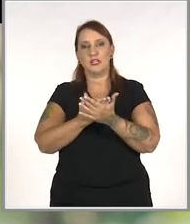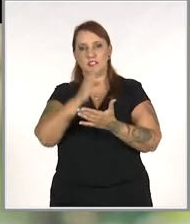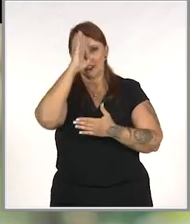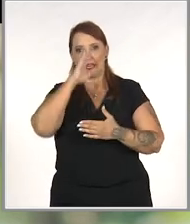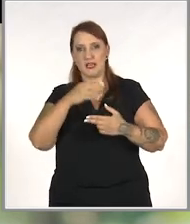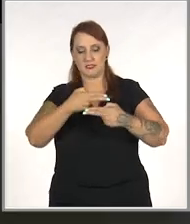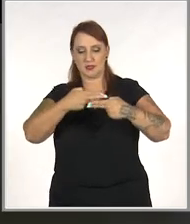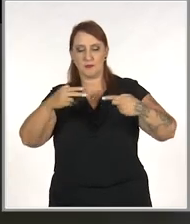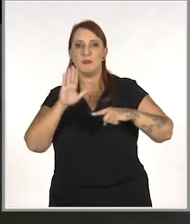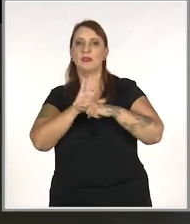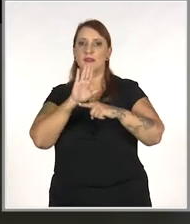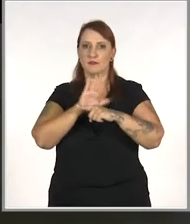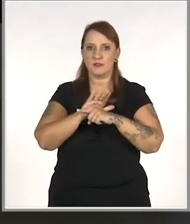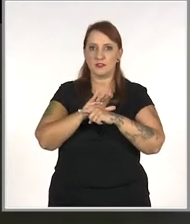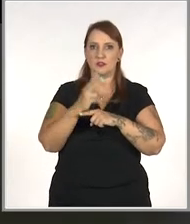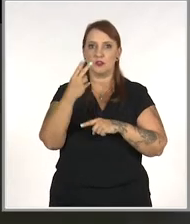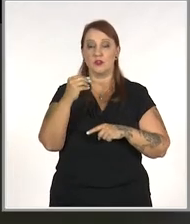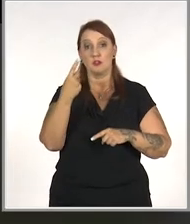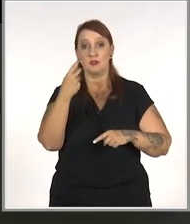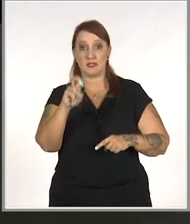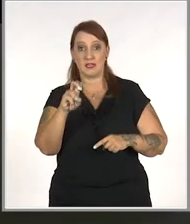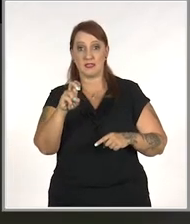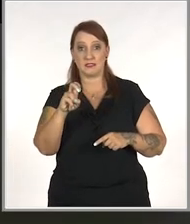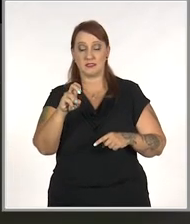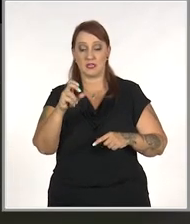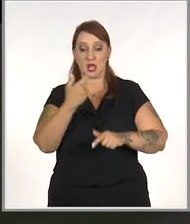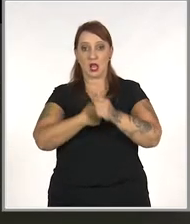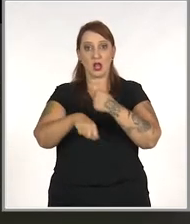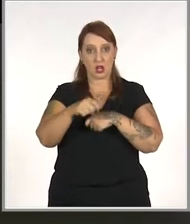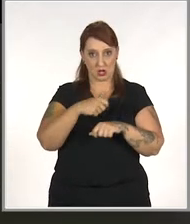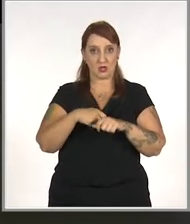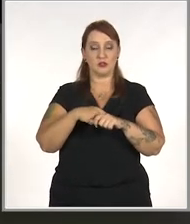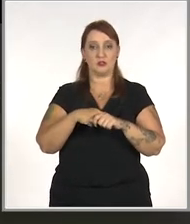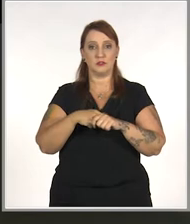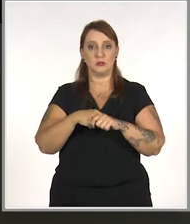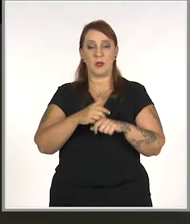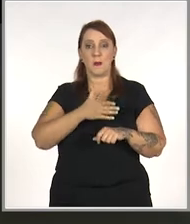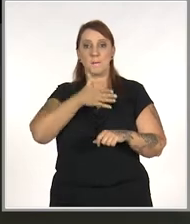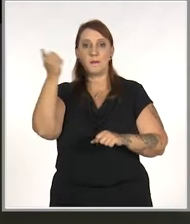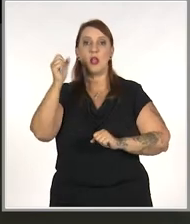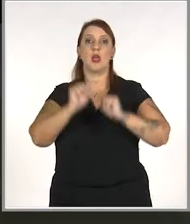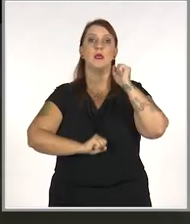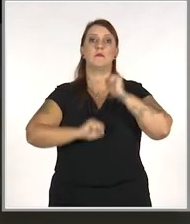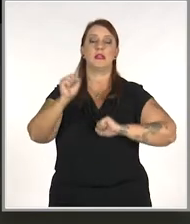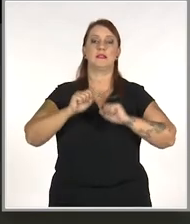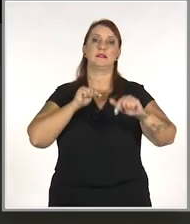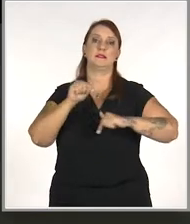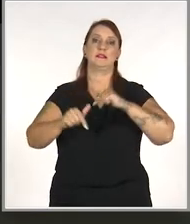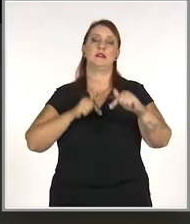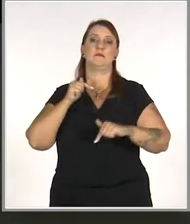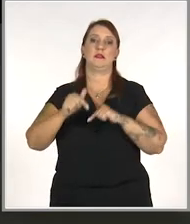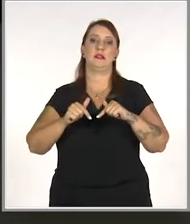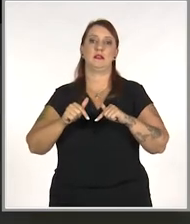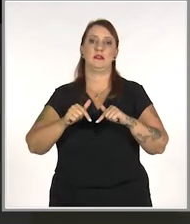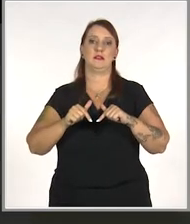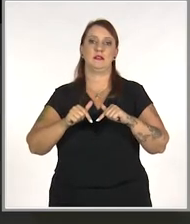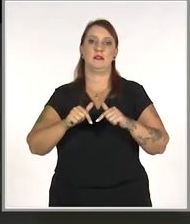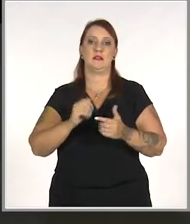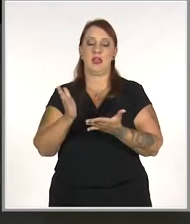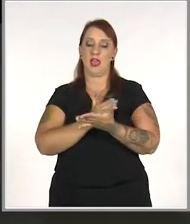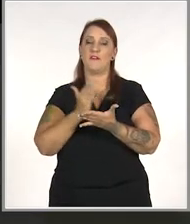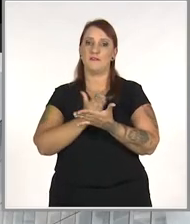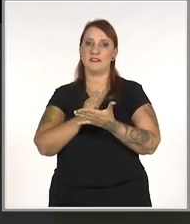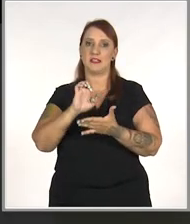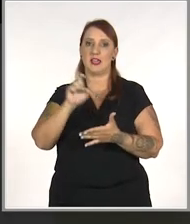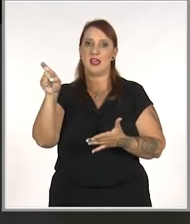benefícios. Em 2015, Magazine Luiza foi considerada uma das melhores empresas para se trabalhar, segundo a